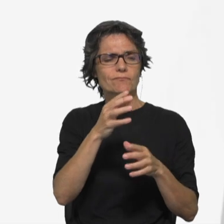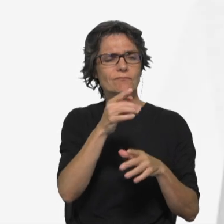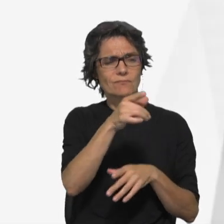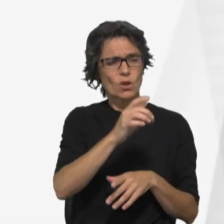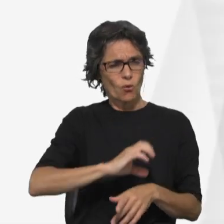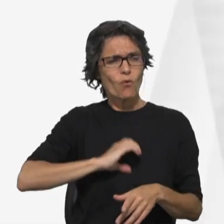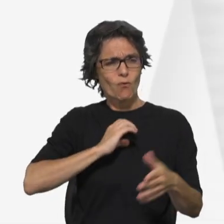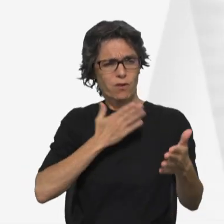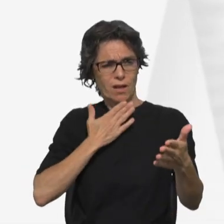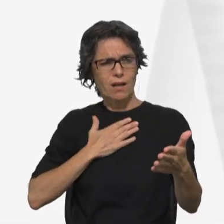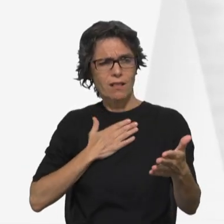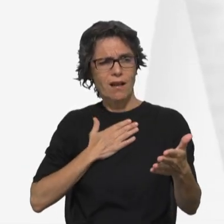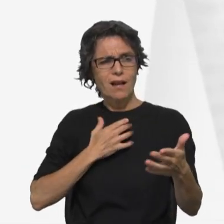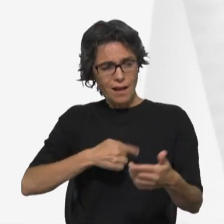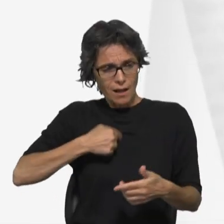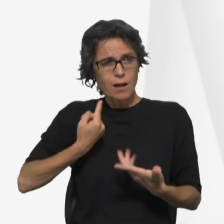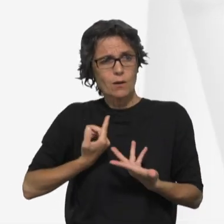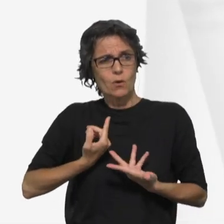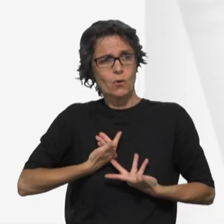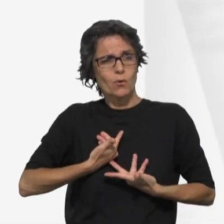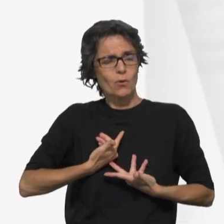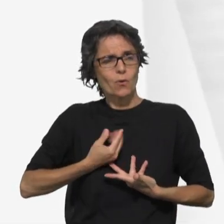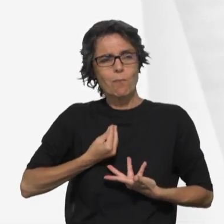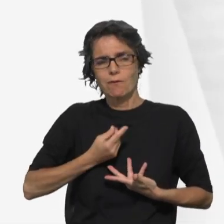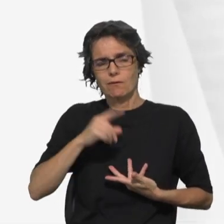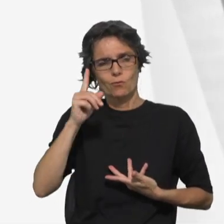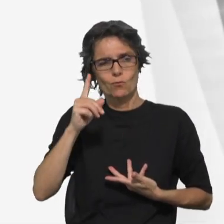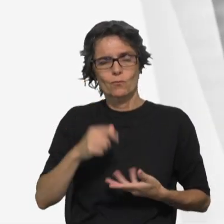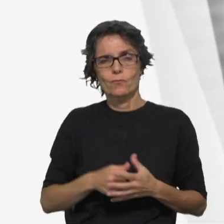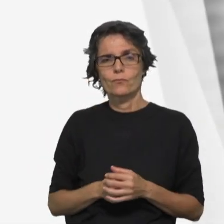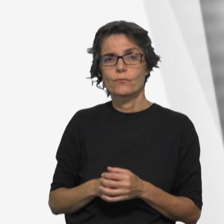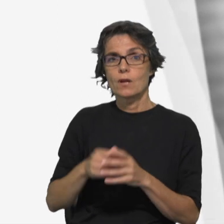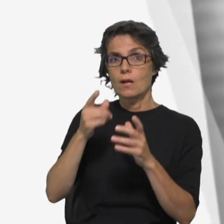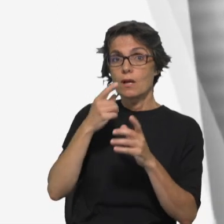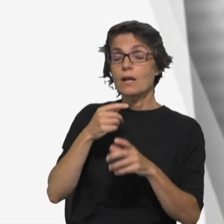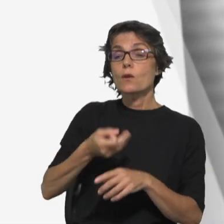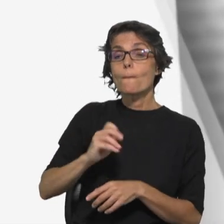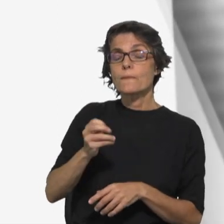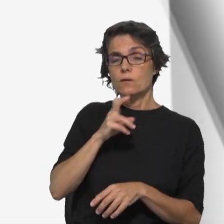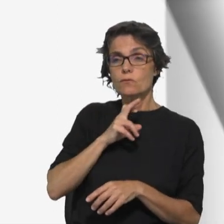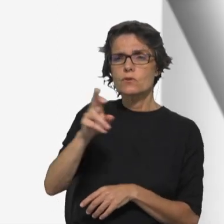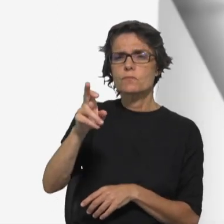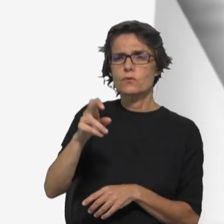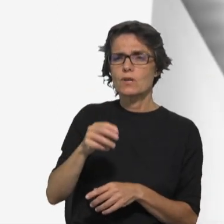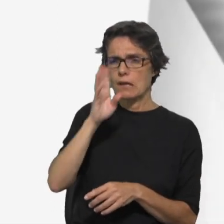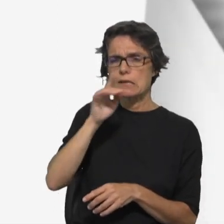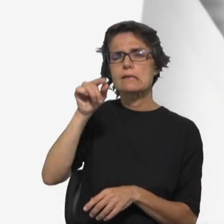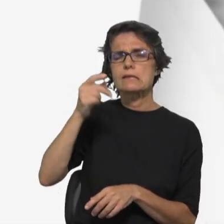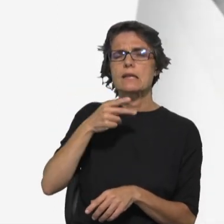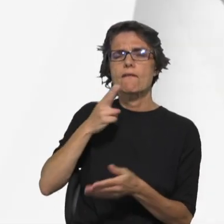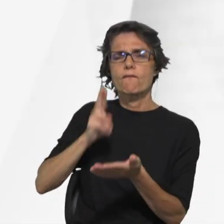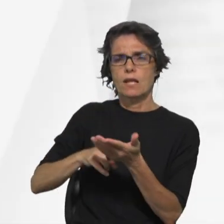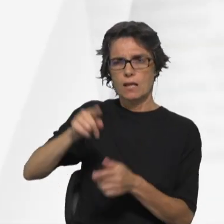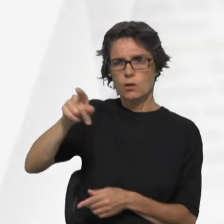confiança, sou eu, não te mais. Respondeu-lhe Pedro, se és tu, Senhor,